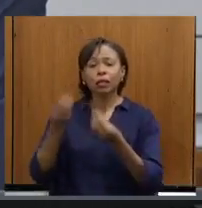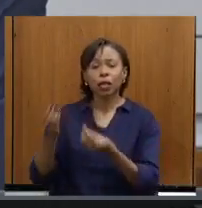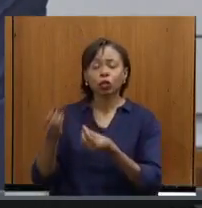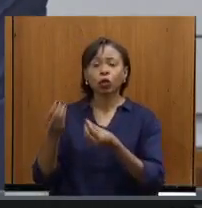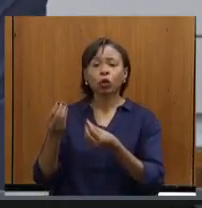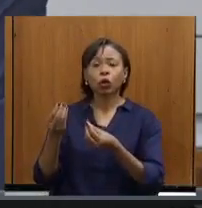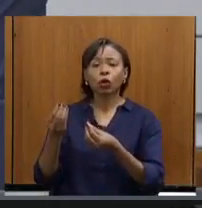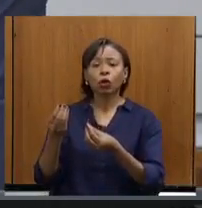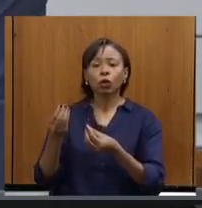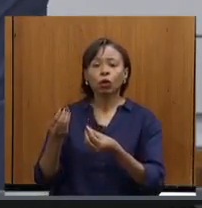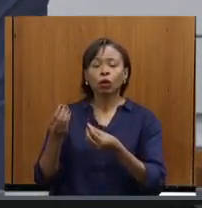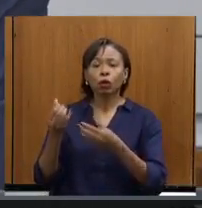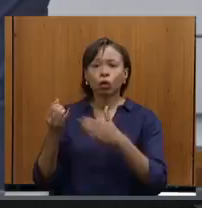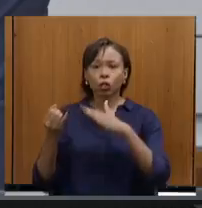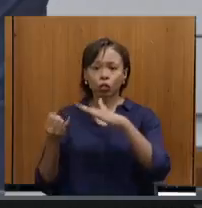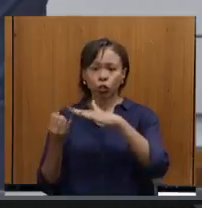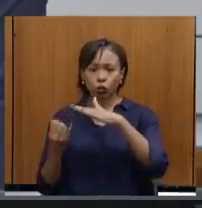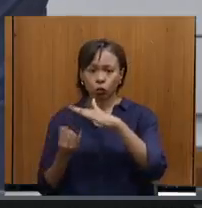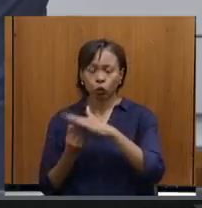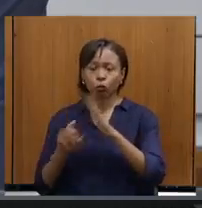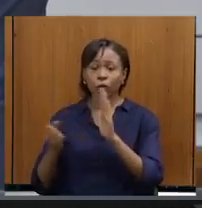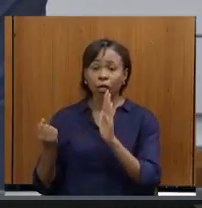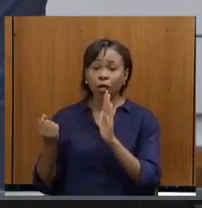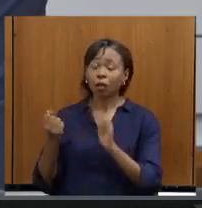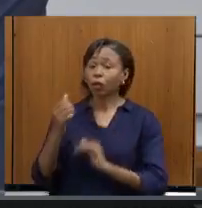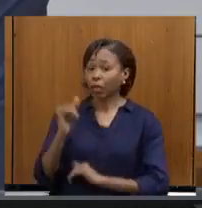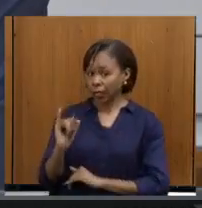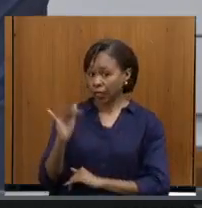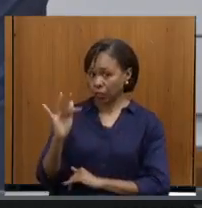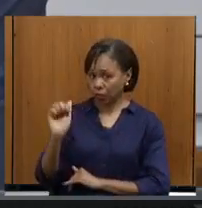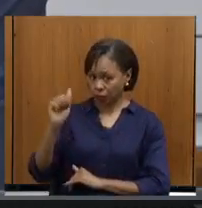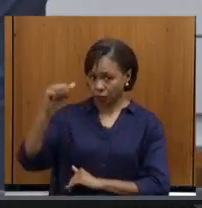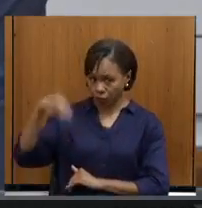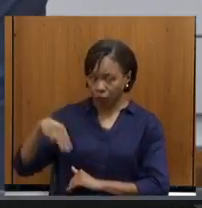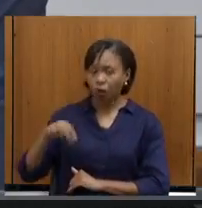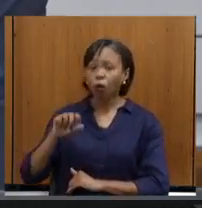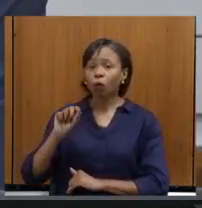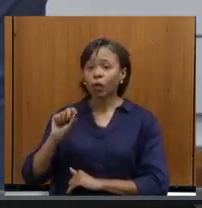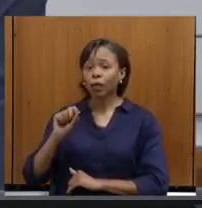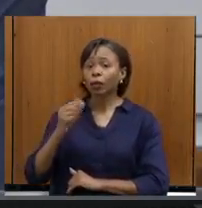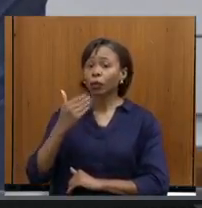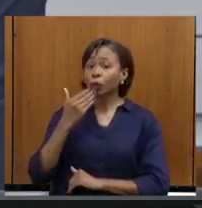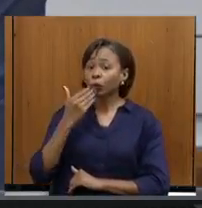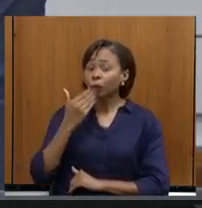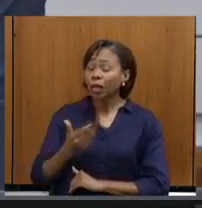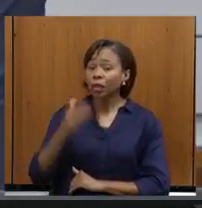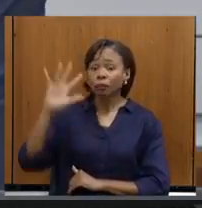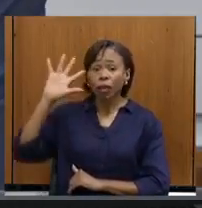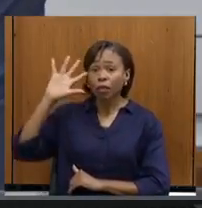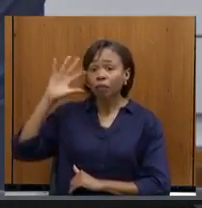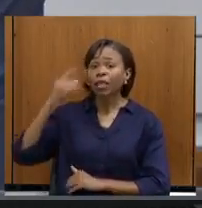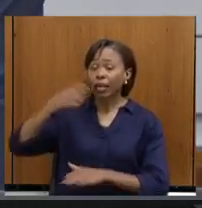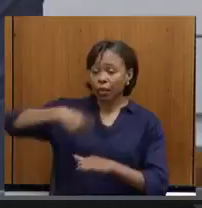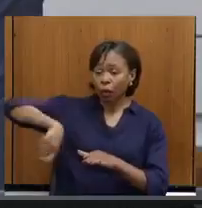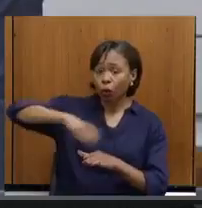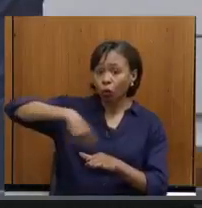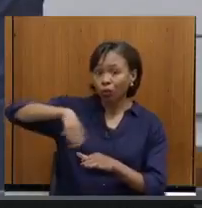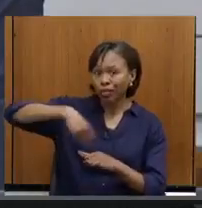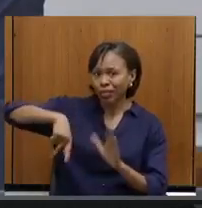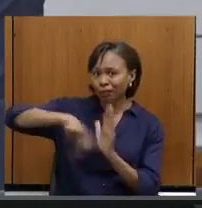Patrimônio Histórico e Artístico Nacional e FAM, pedido de providências para que a cozinha mineira